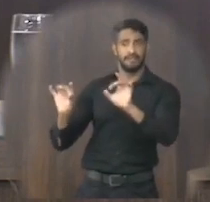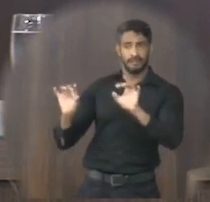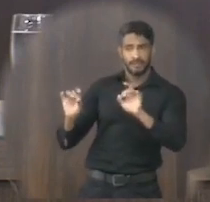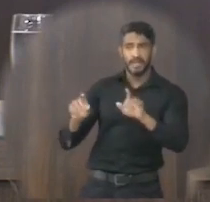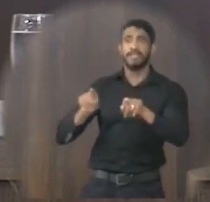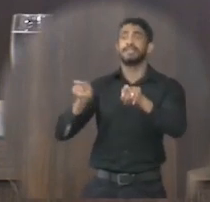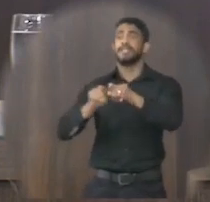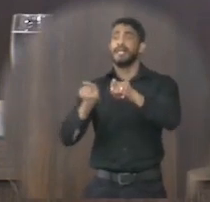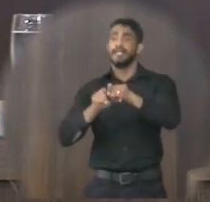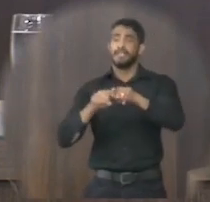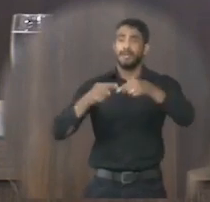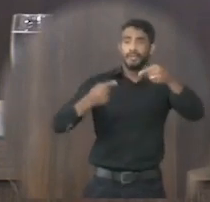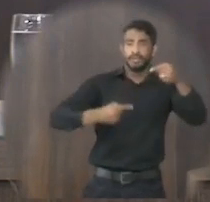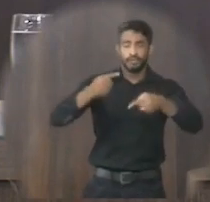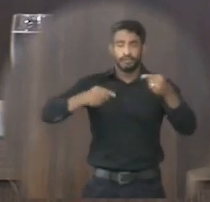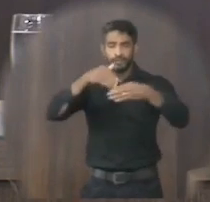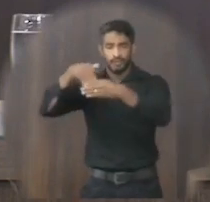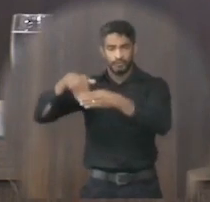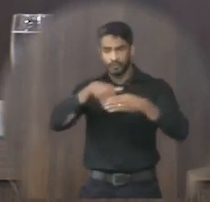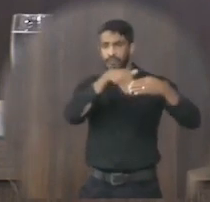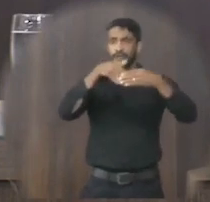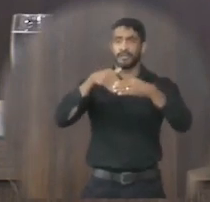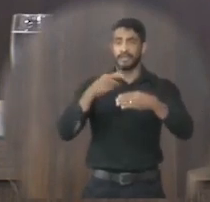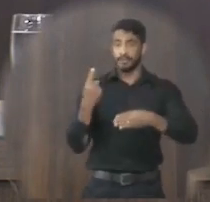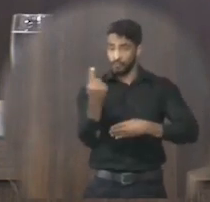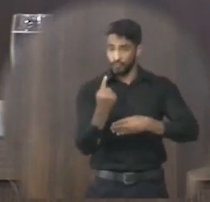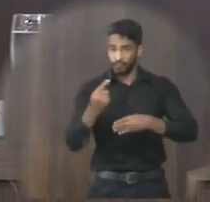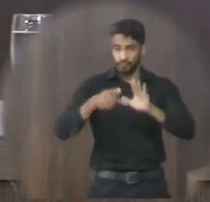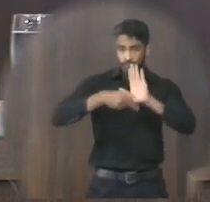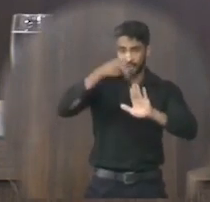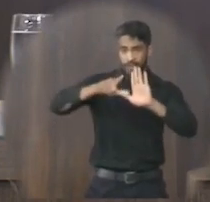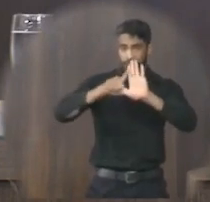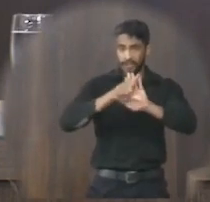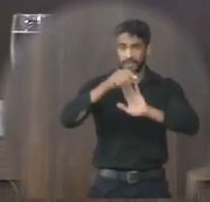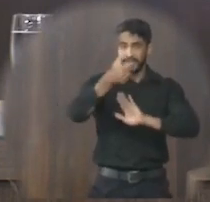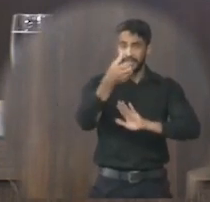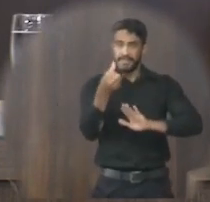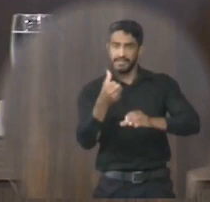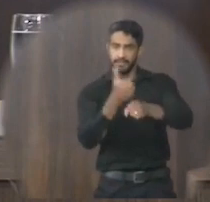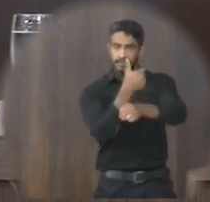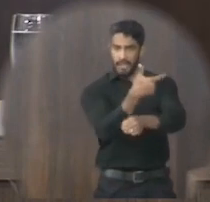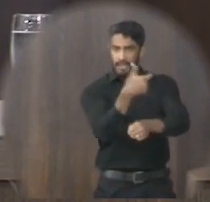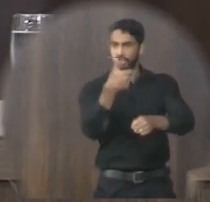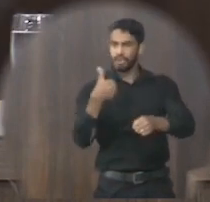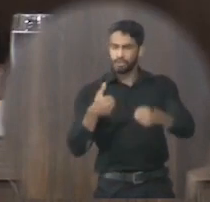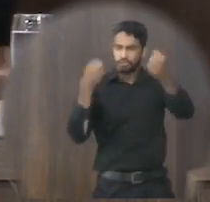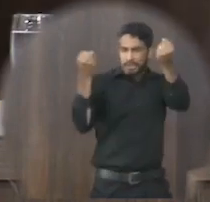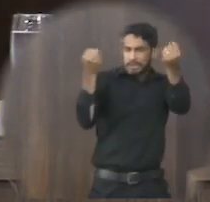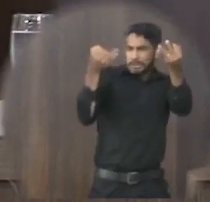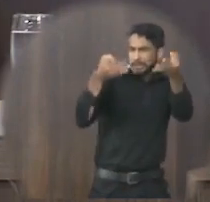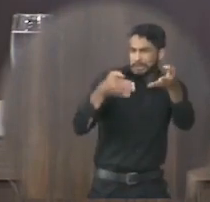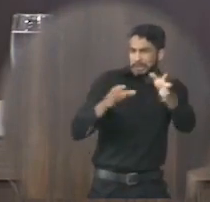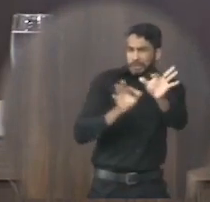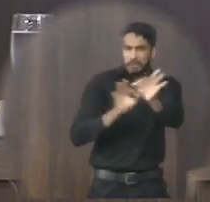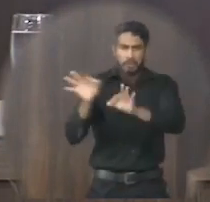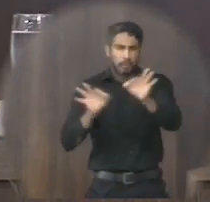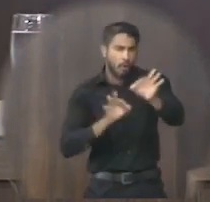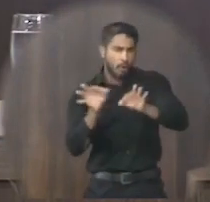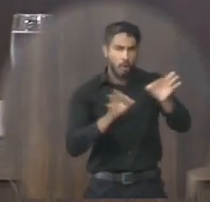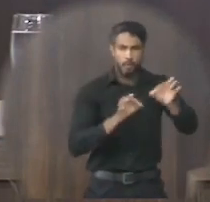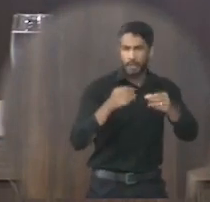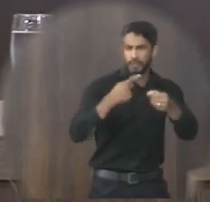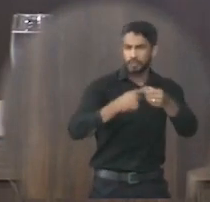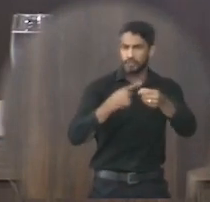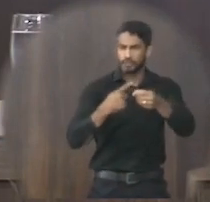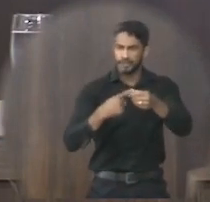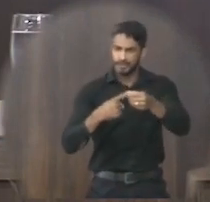após a discussão Em votação em turno único Do projeto de lei 060-2021 Que dispõe sobre o plano plurianual Do